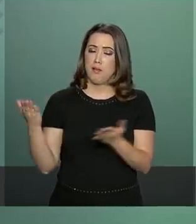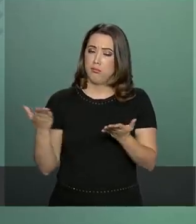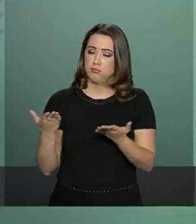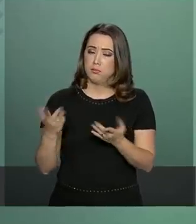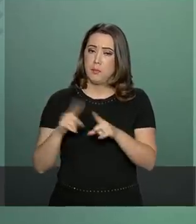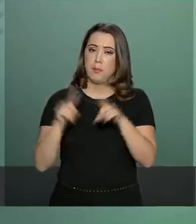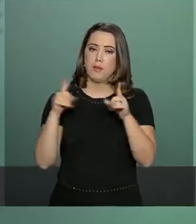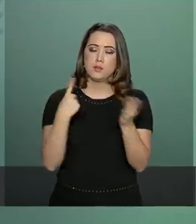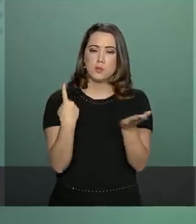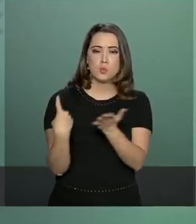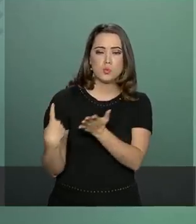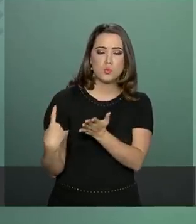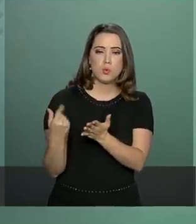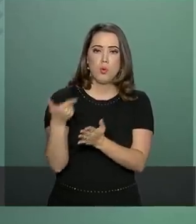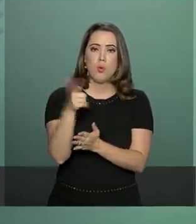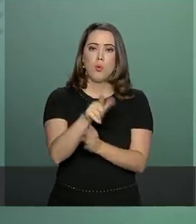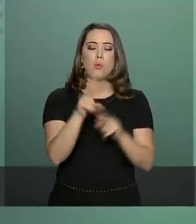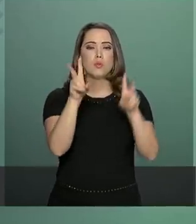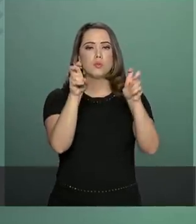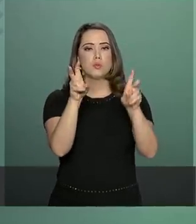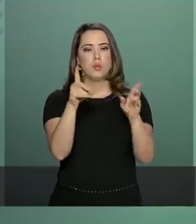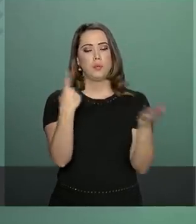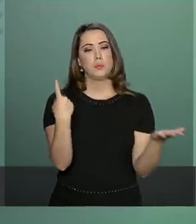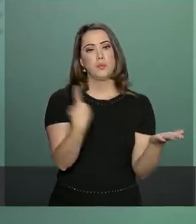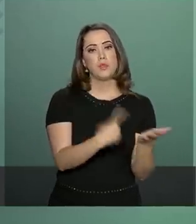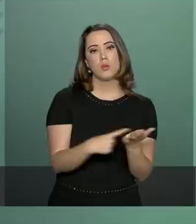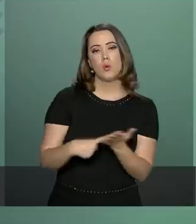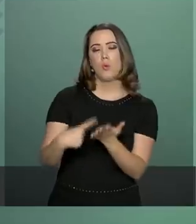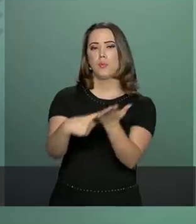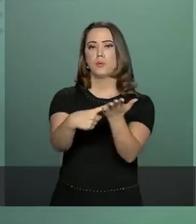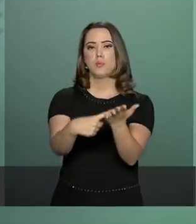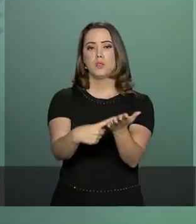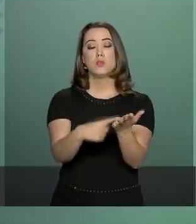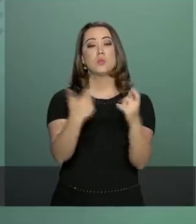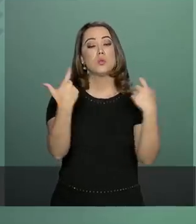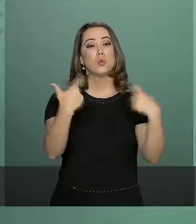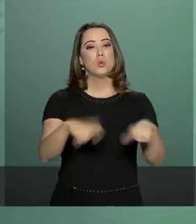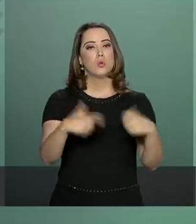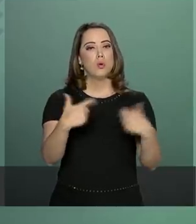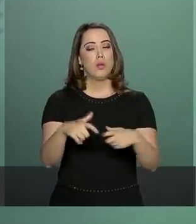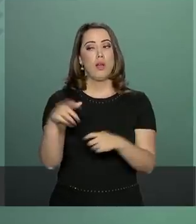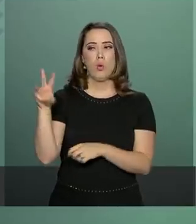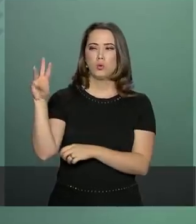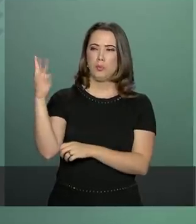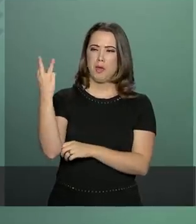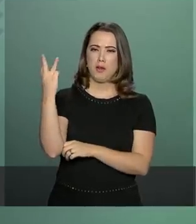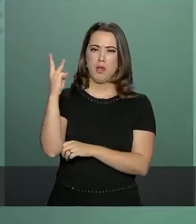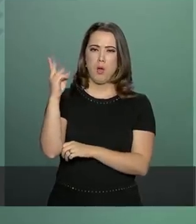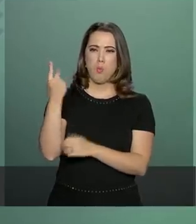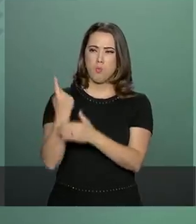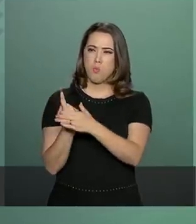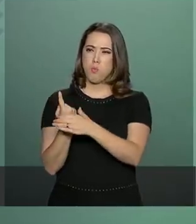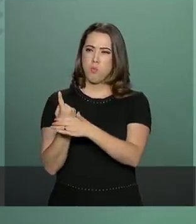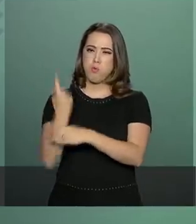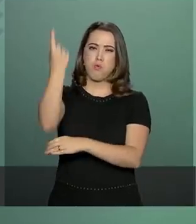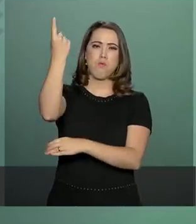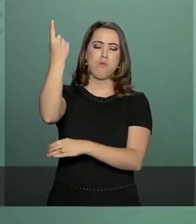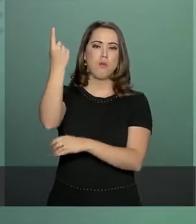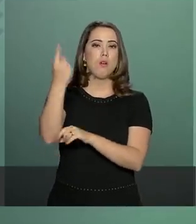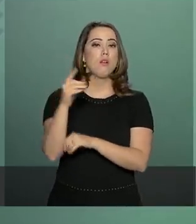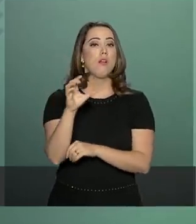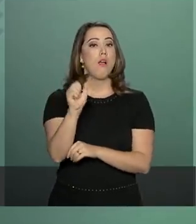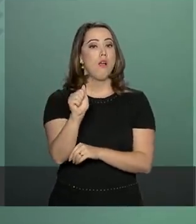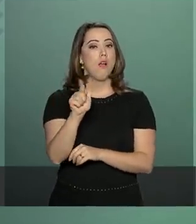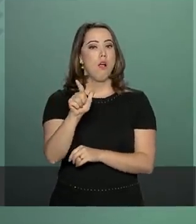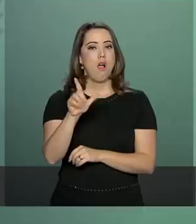acordos de salvaguardas tecnológicas do Centro Espacial de Alcântara, a celebração de um